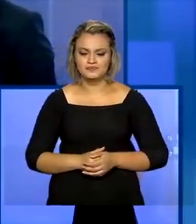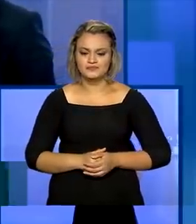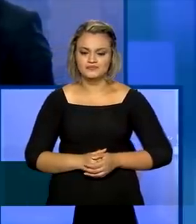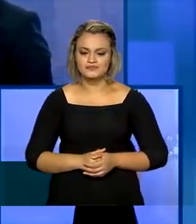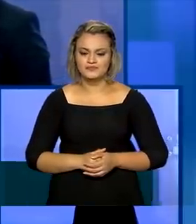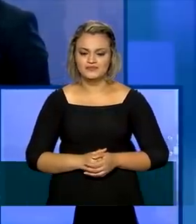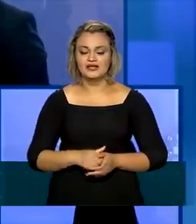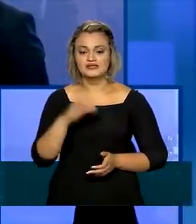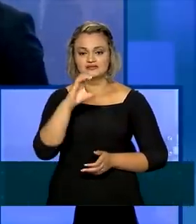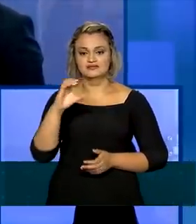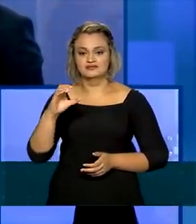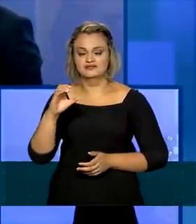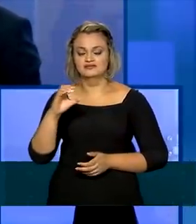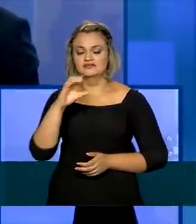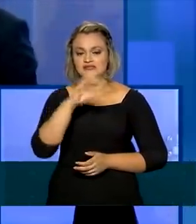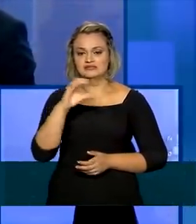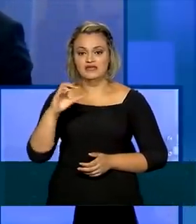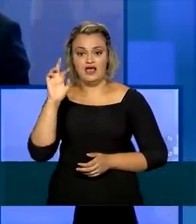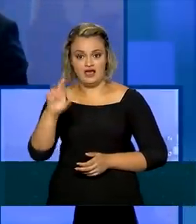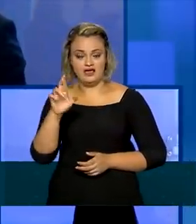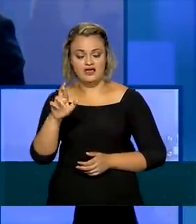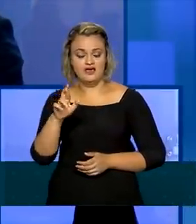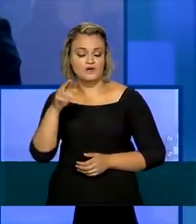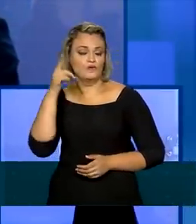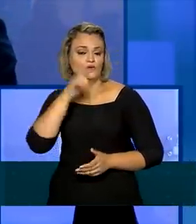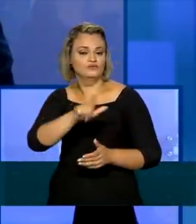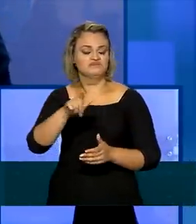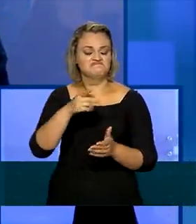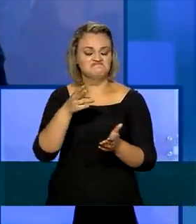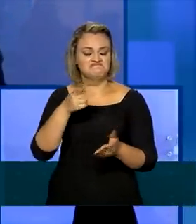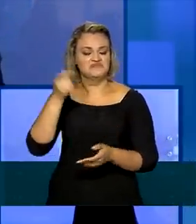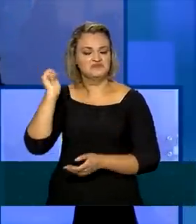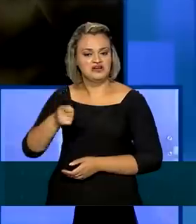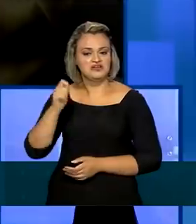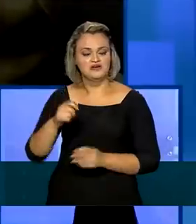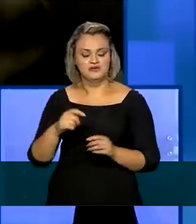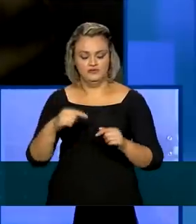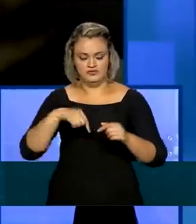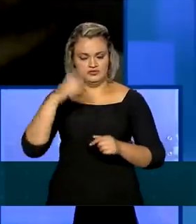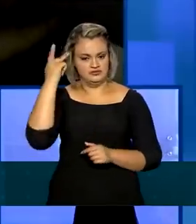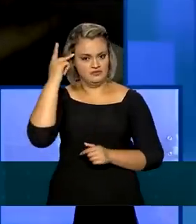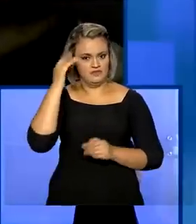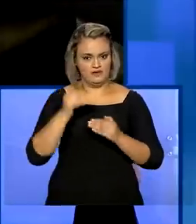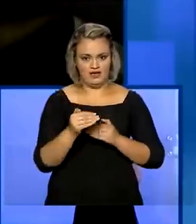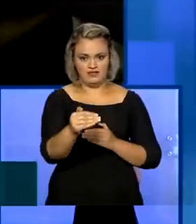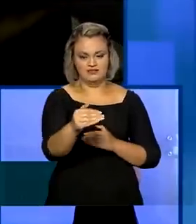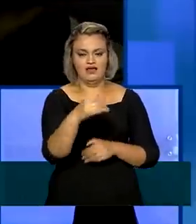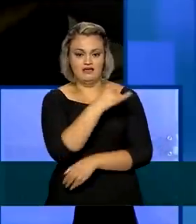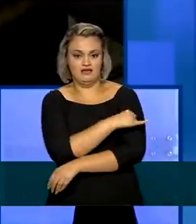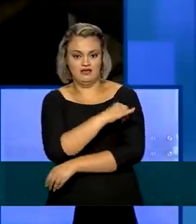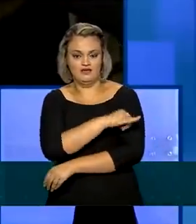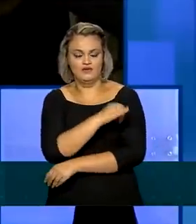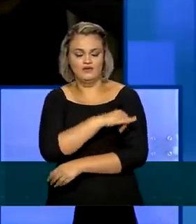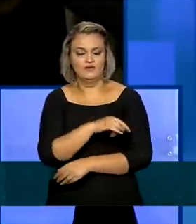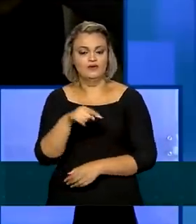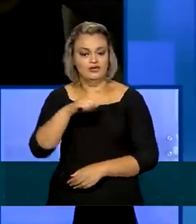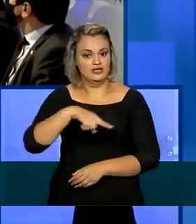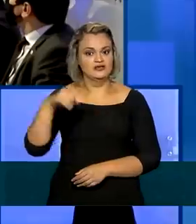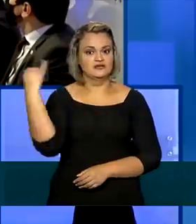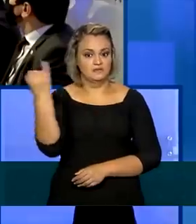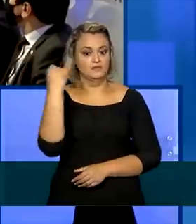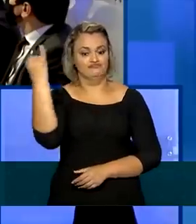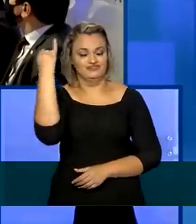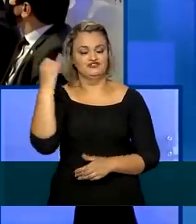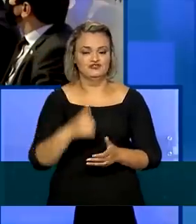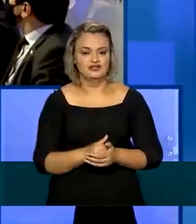A CCR foi a vencedora do leilão da nova concessão da rodovia Dutra, que liga São Paulo a Rio de Janeiro e é uma das mais importantes do país.